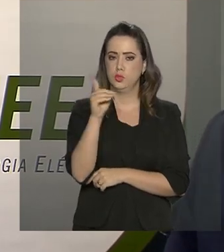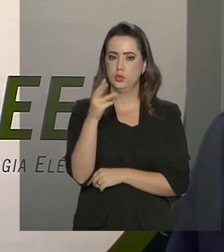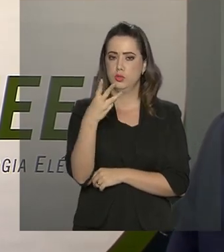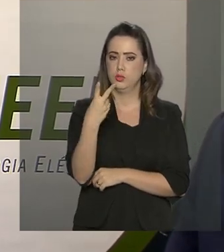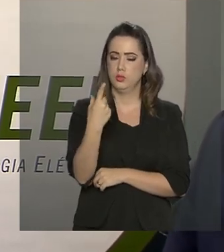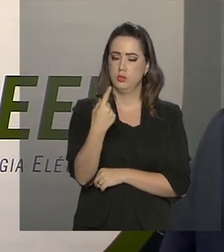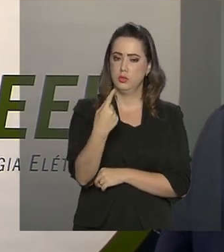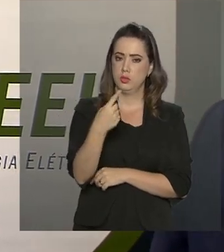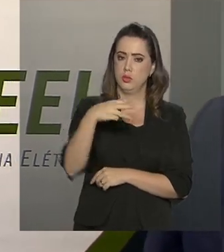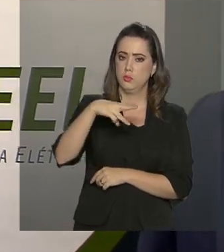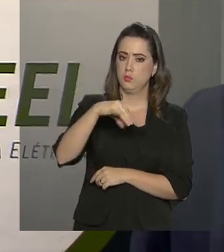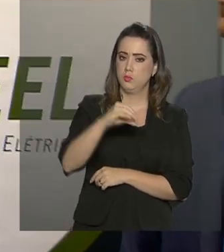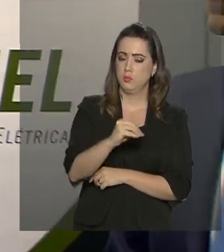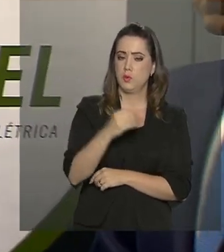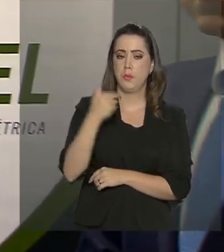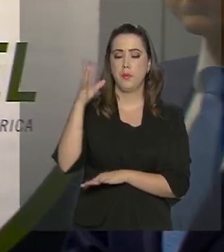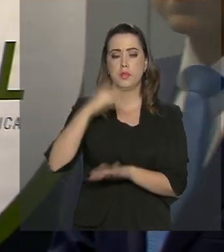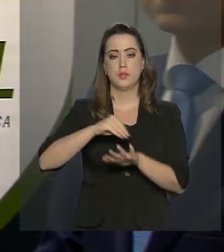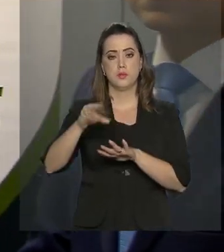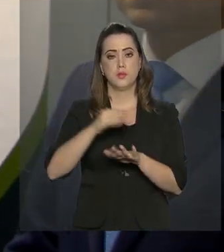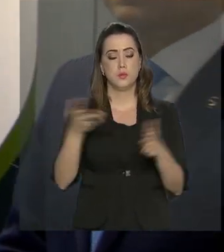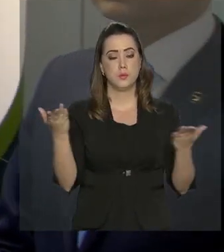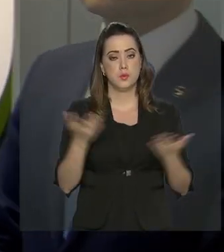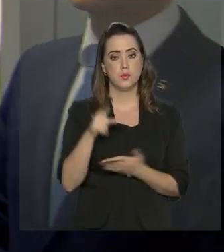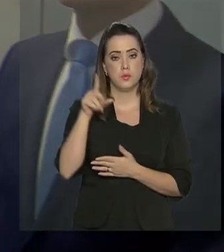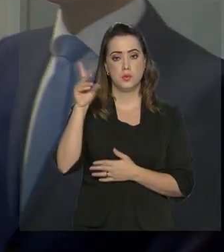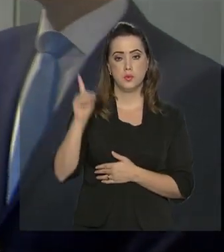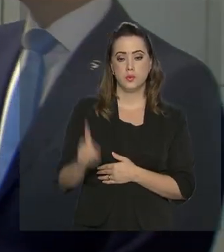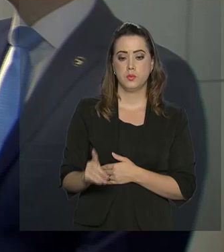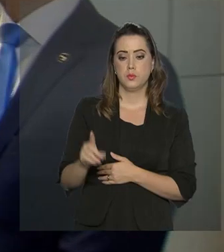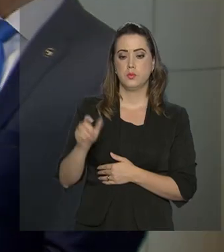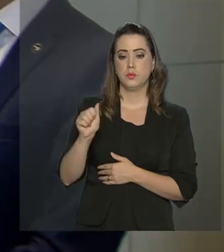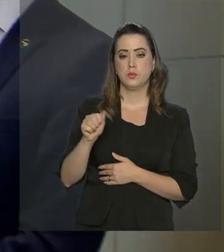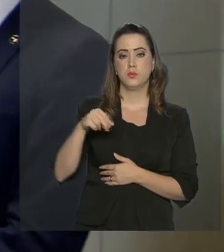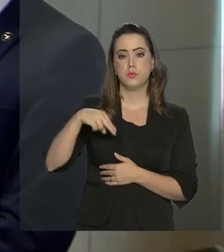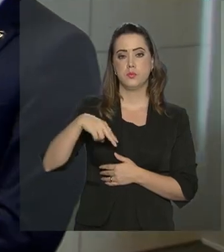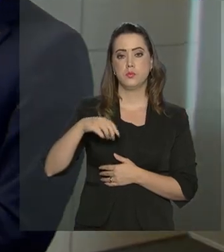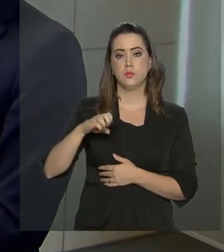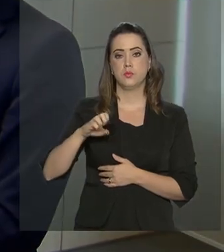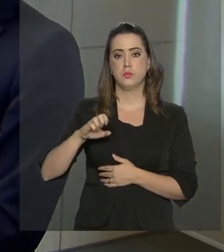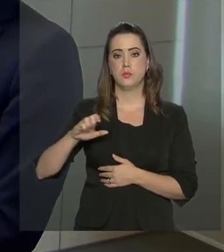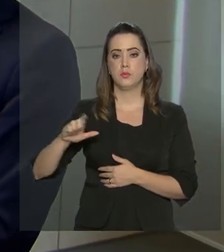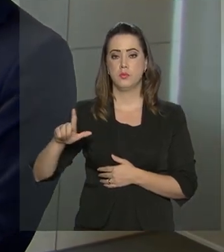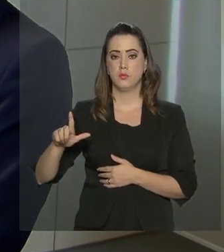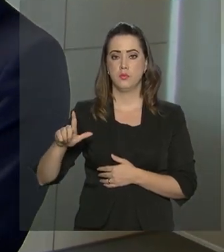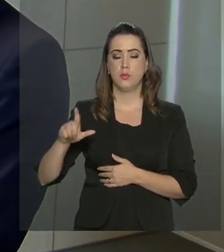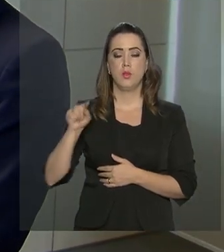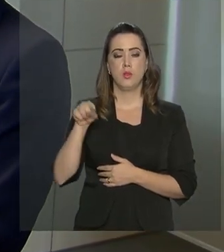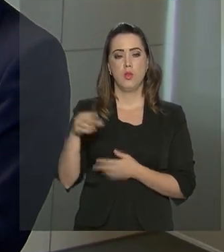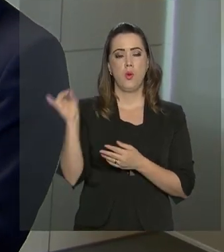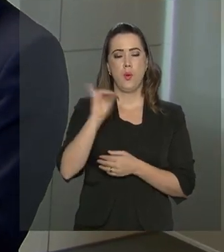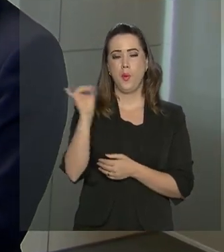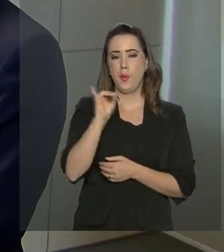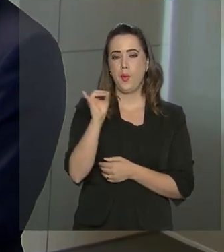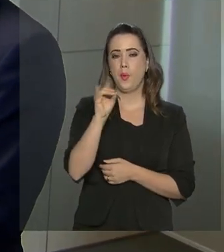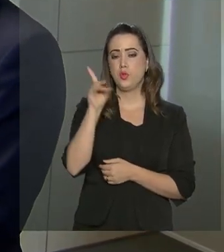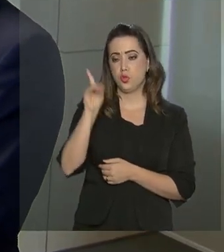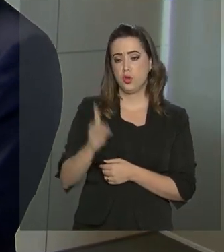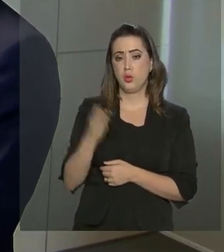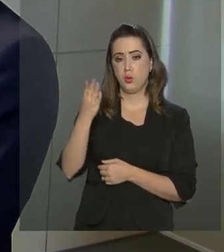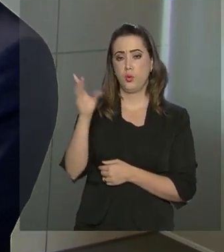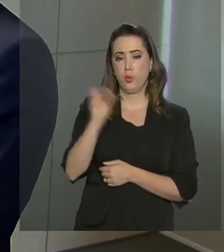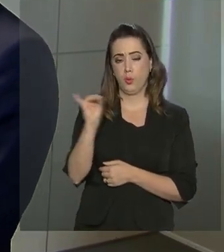maio. E quem tem mais informações para a gente é o diretor da ANEL Sandoval Feitosa. Olá, diretor.